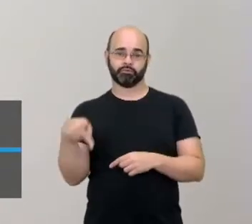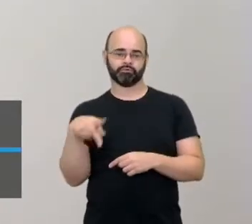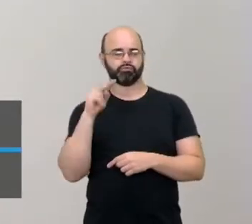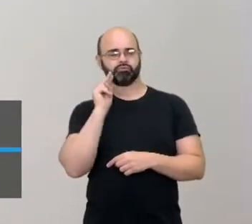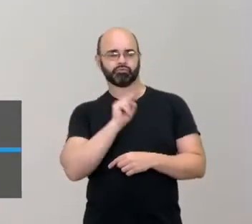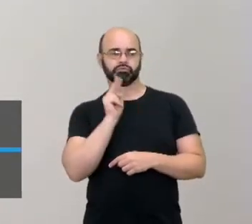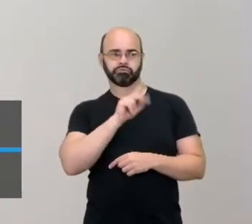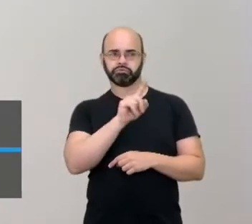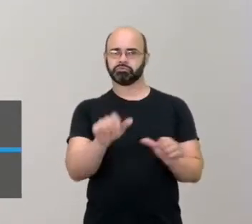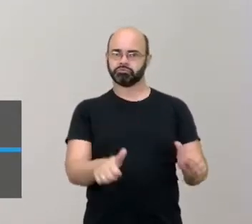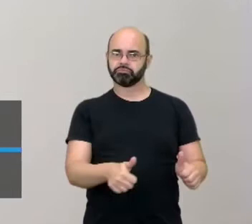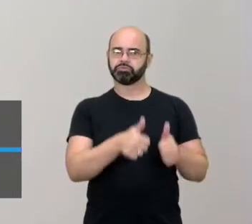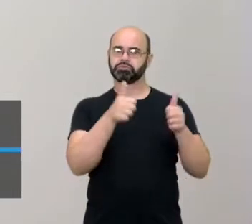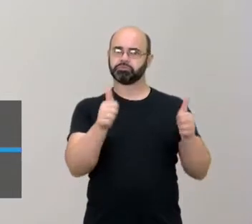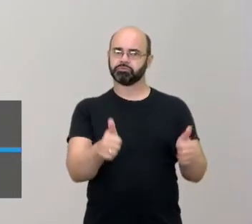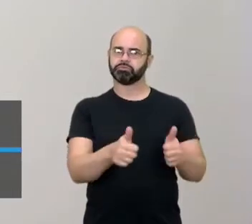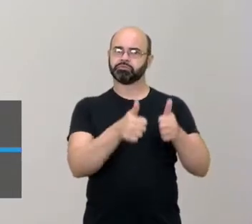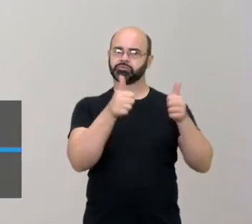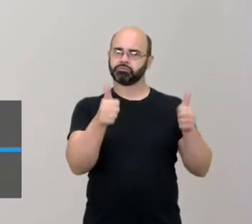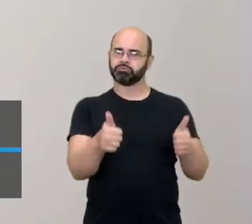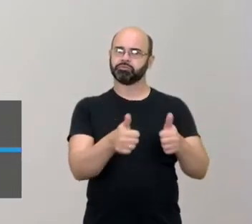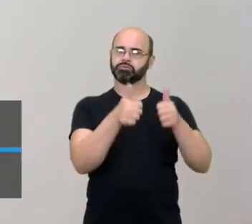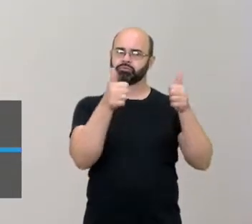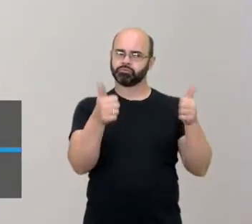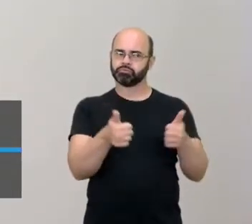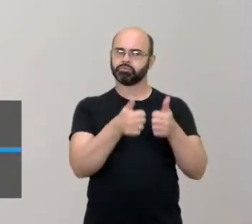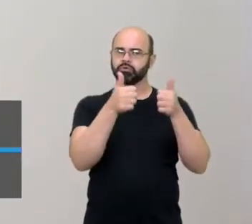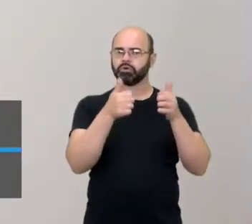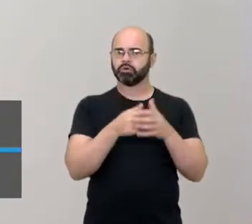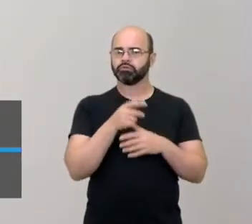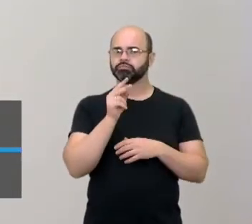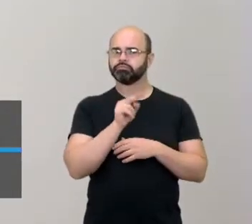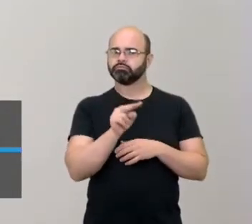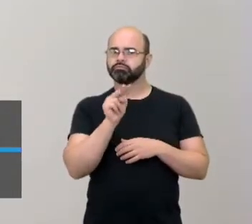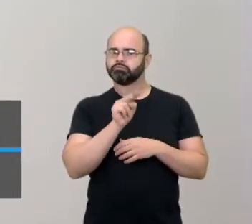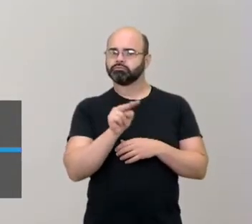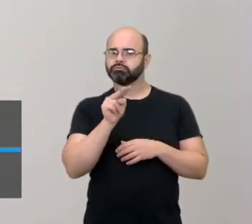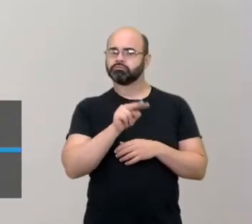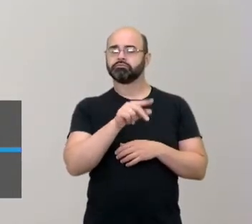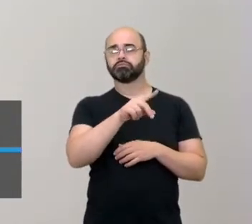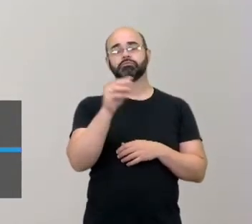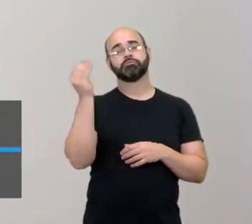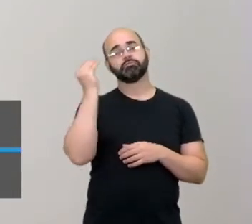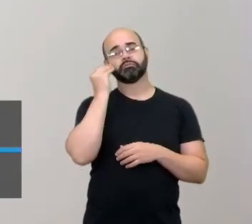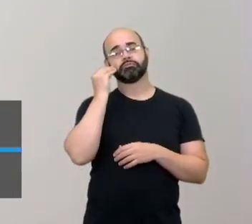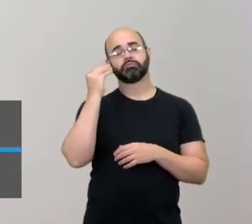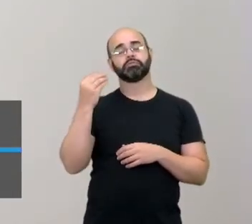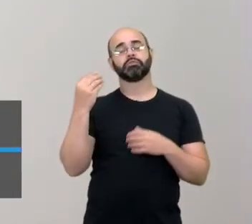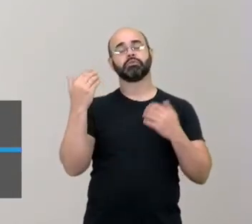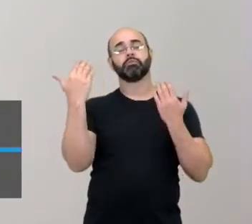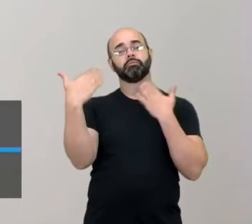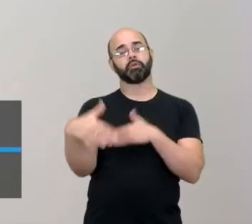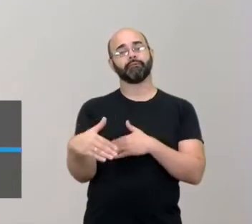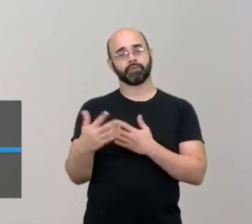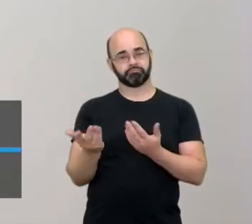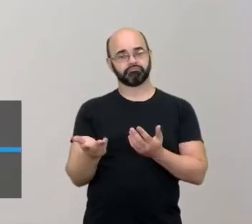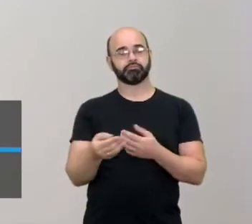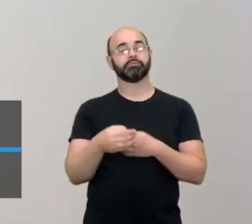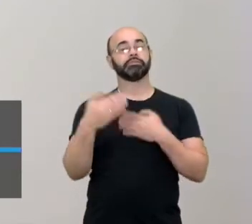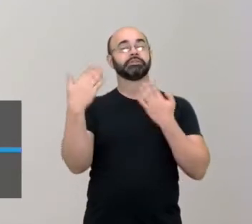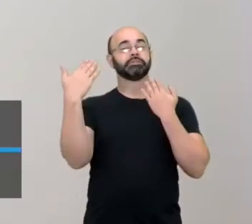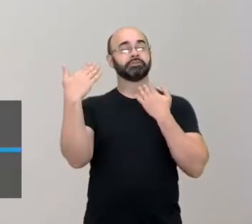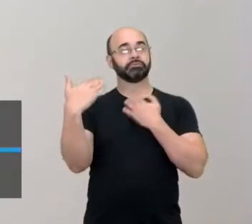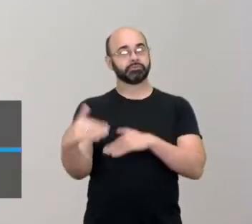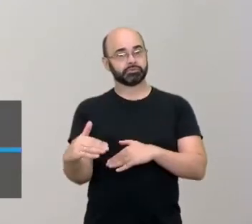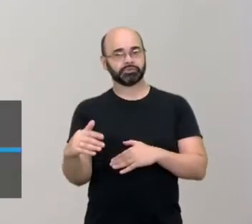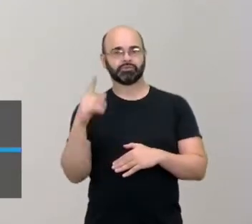melhorando nas práticas ali, nas matérias necessárias e daí ele te propõe um exame. Daí no exame você vai fazer